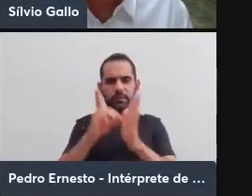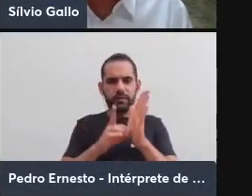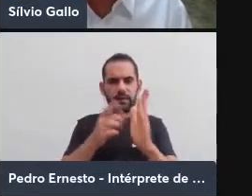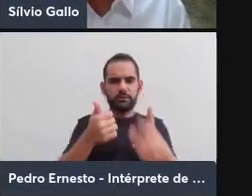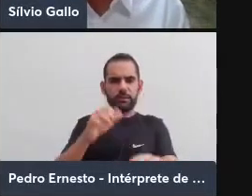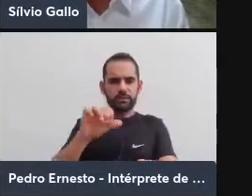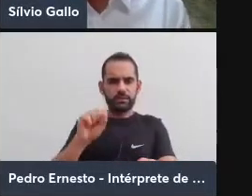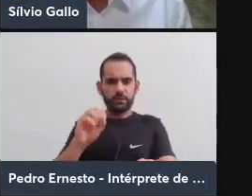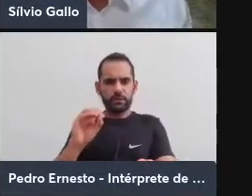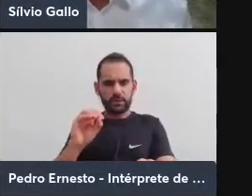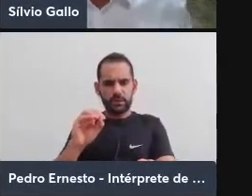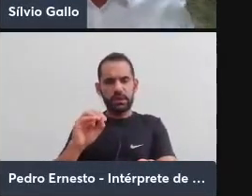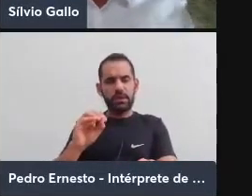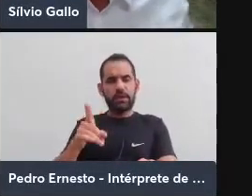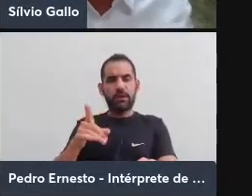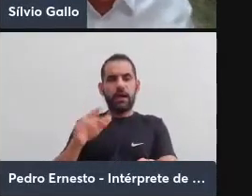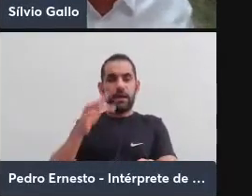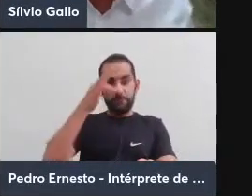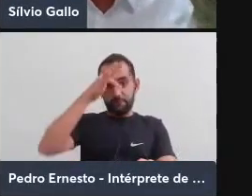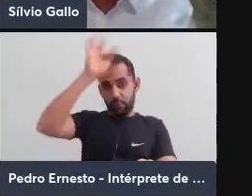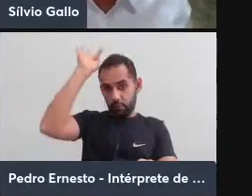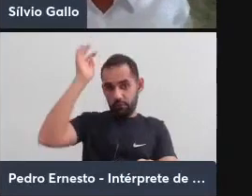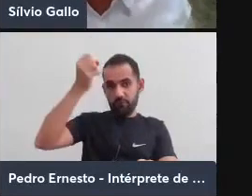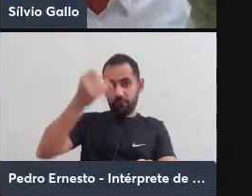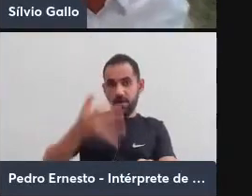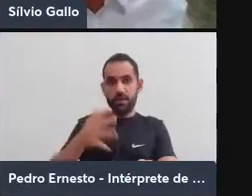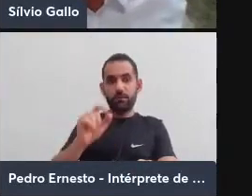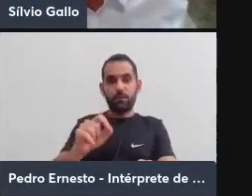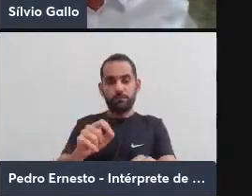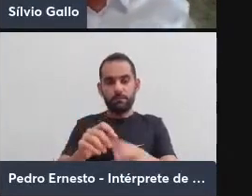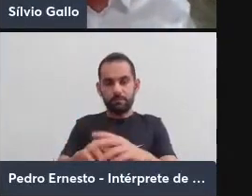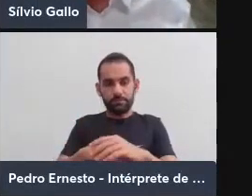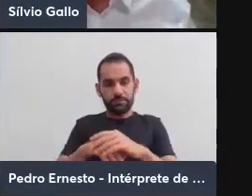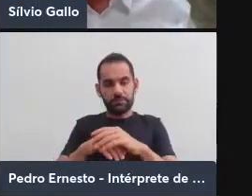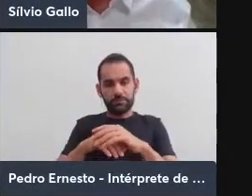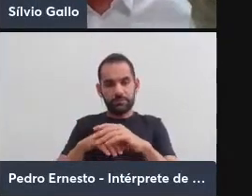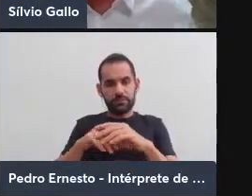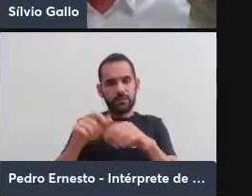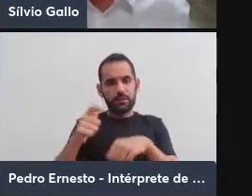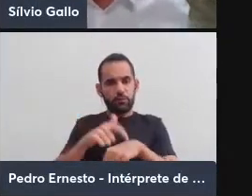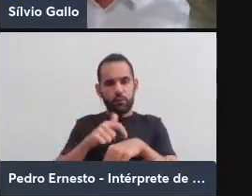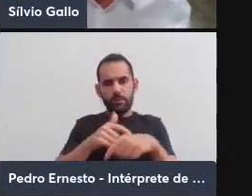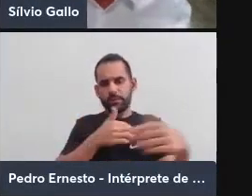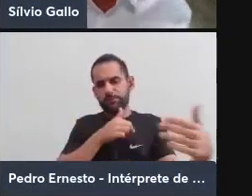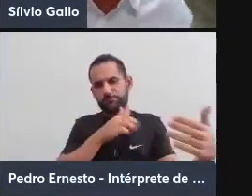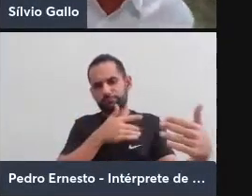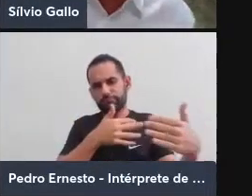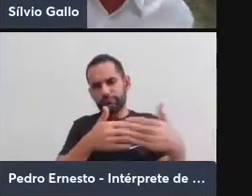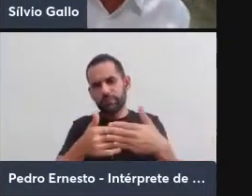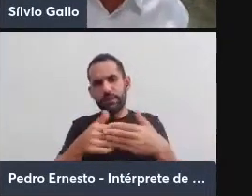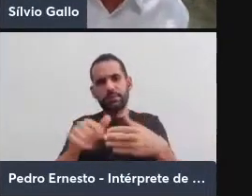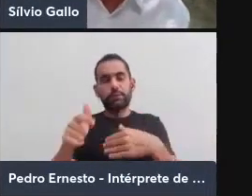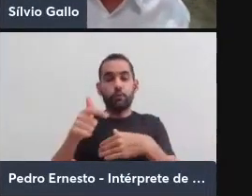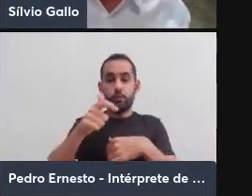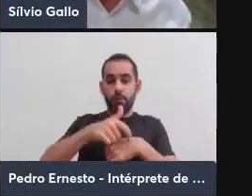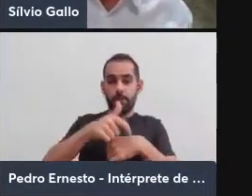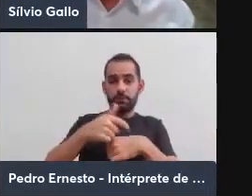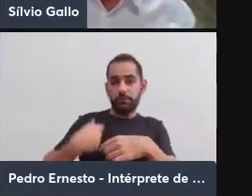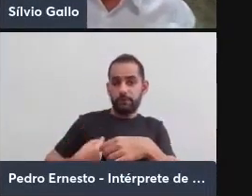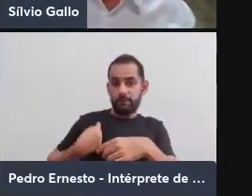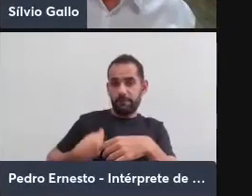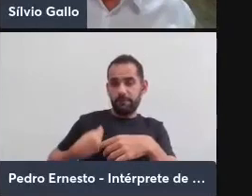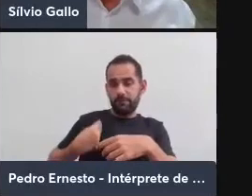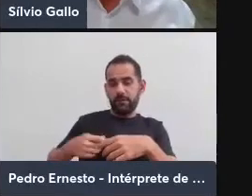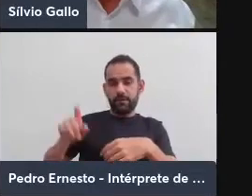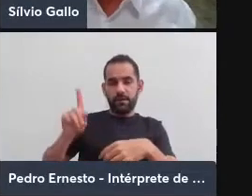o Foucault dizia justamente que naquele momento, e podemos estender aquele momento até hoje, nesse momento que nós vivemos